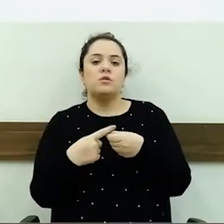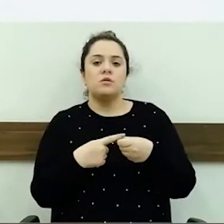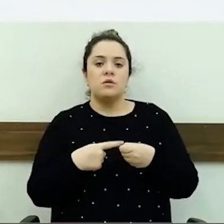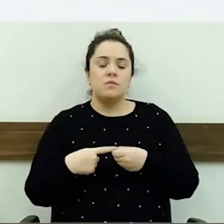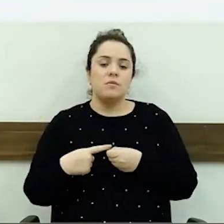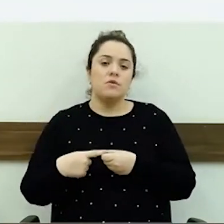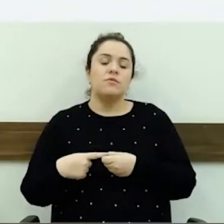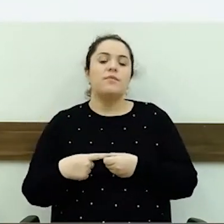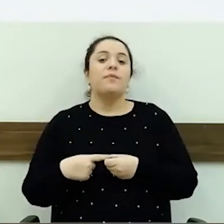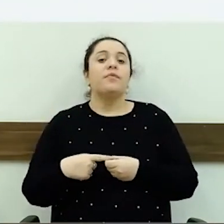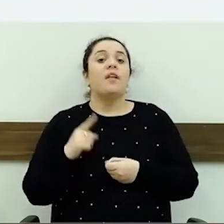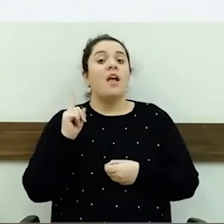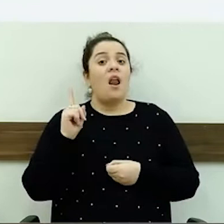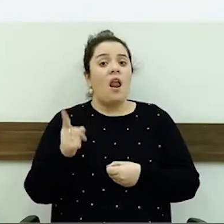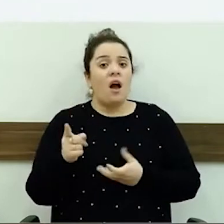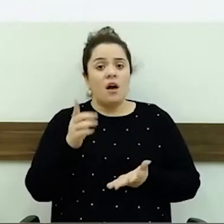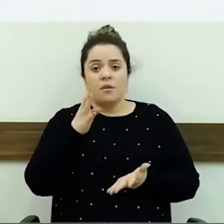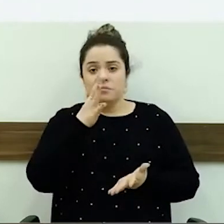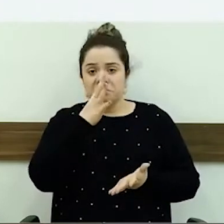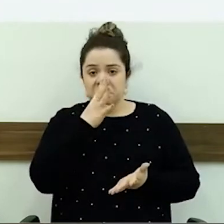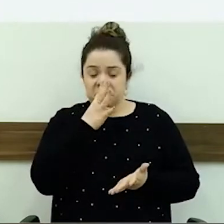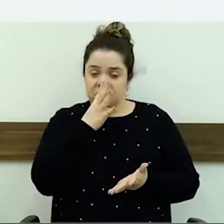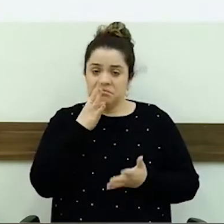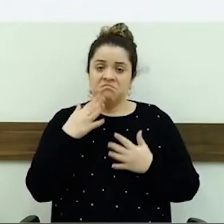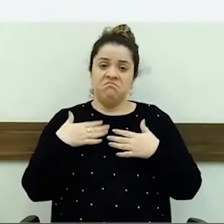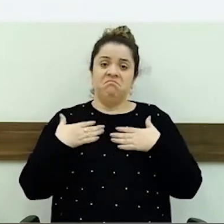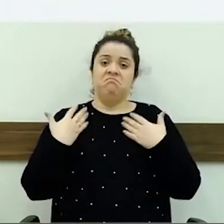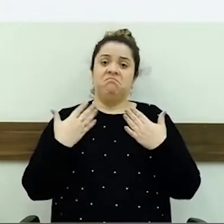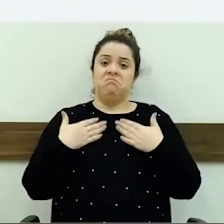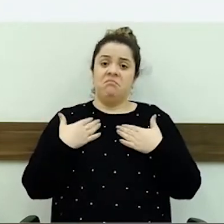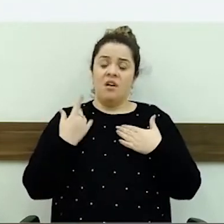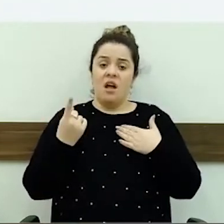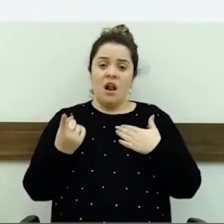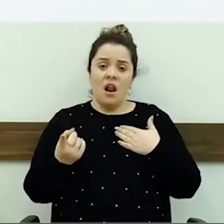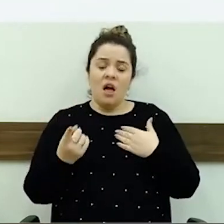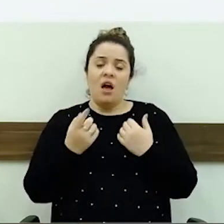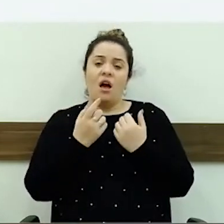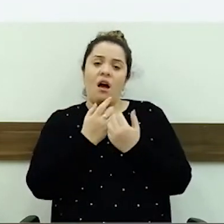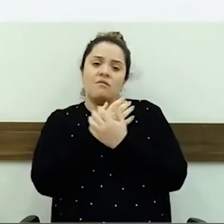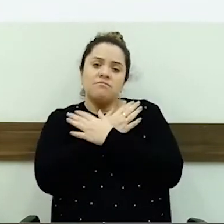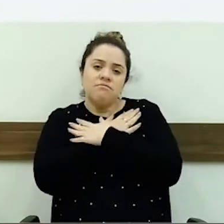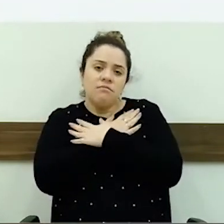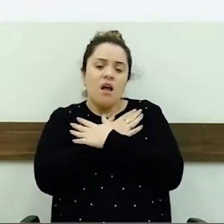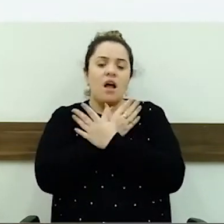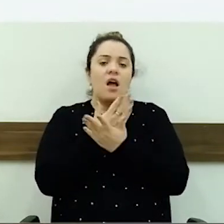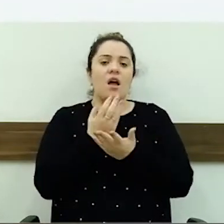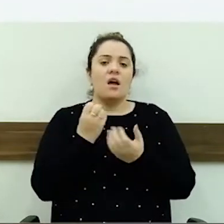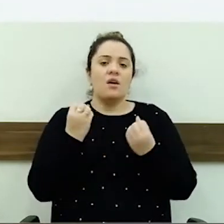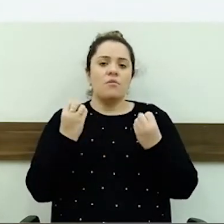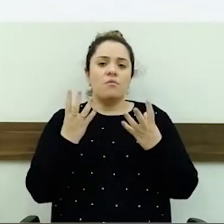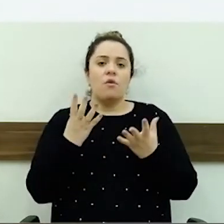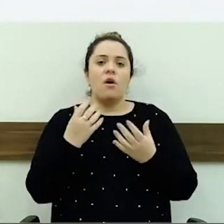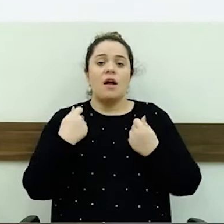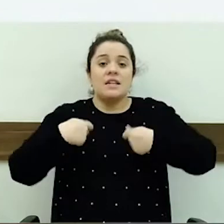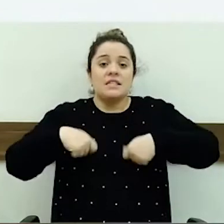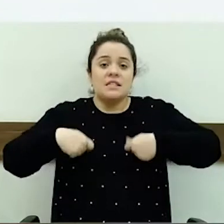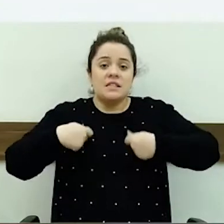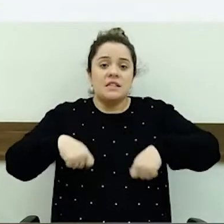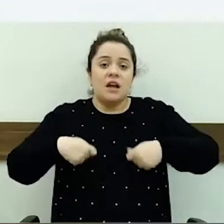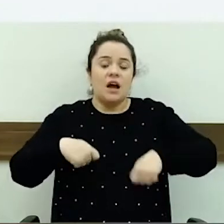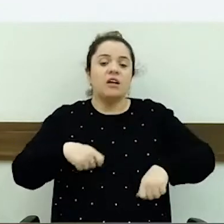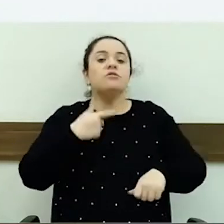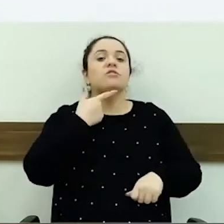E lá, nós fomos surpreendidas, então, por um movimento caloroso da necessidade e o desejo de abrirem,